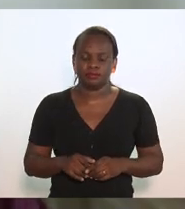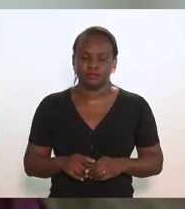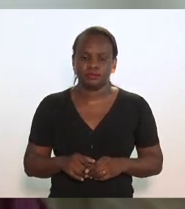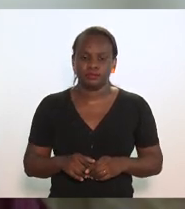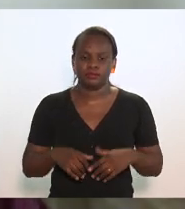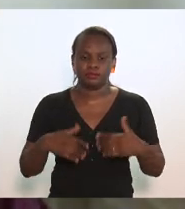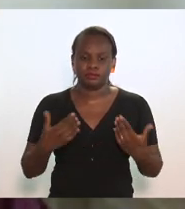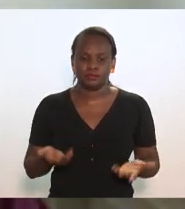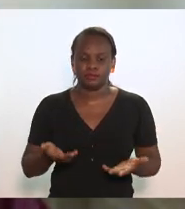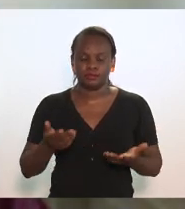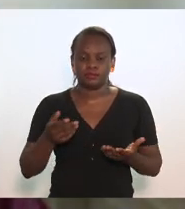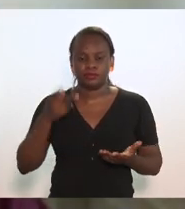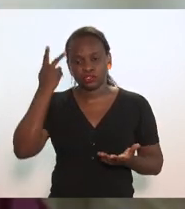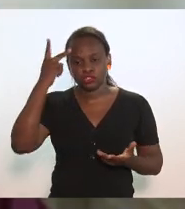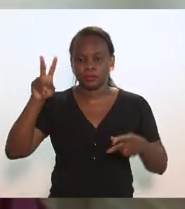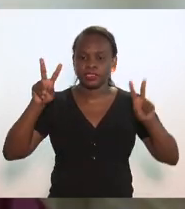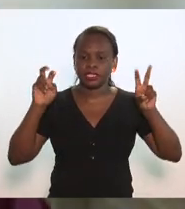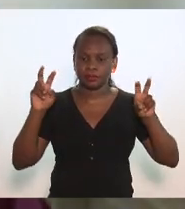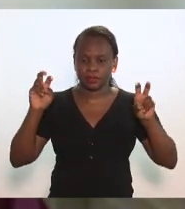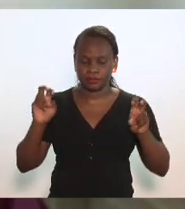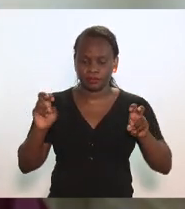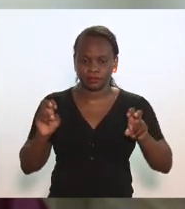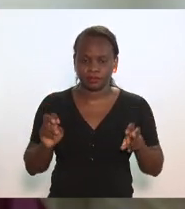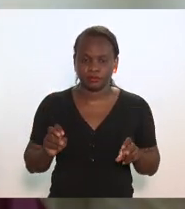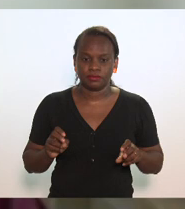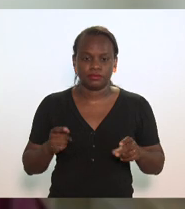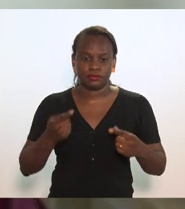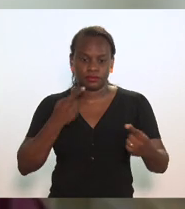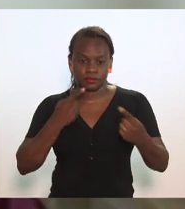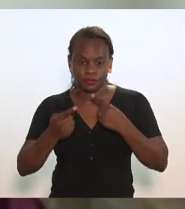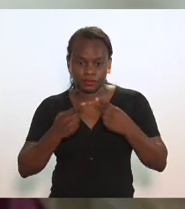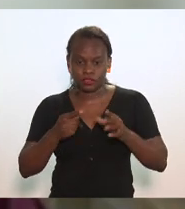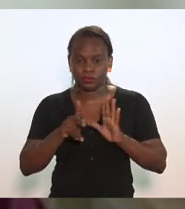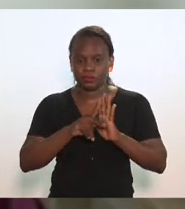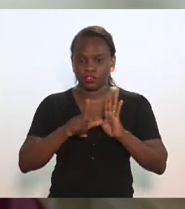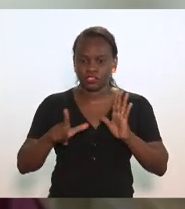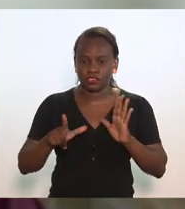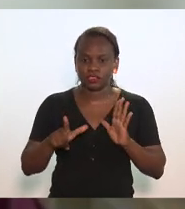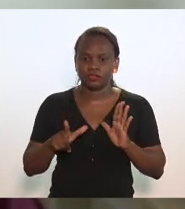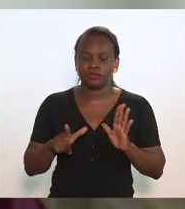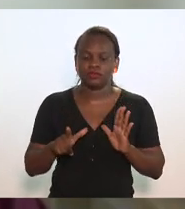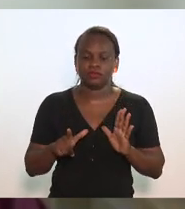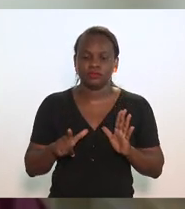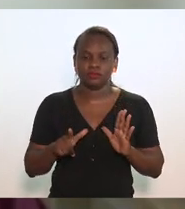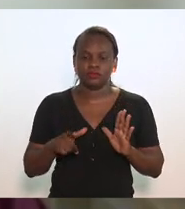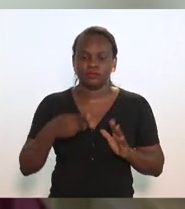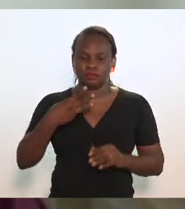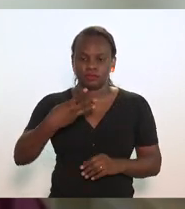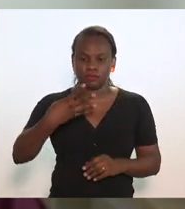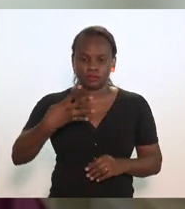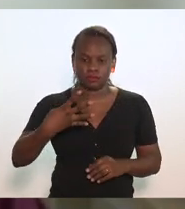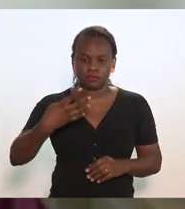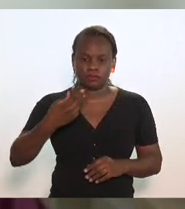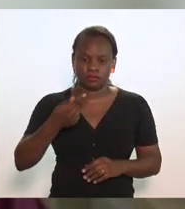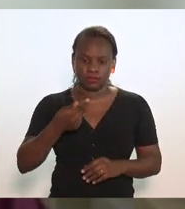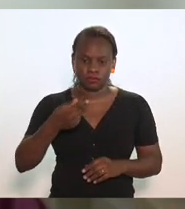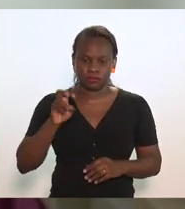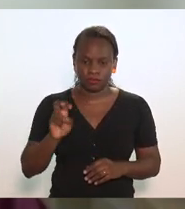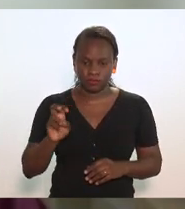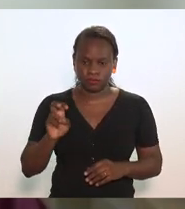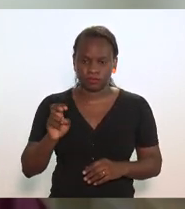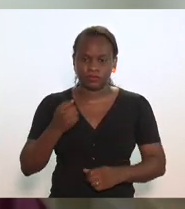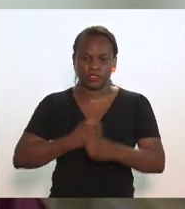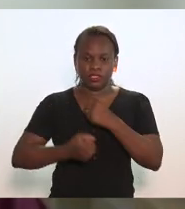sobre o tema Debater o Projeto de Lei 3475